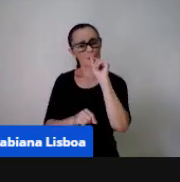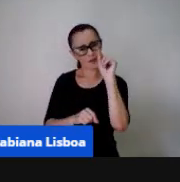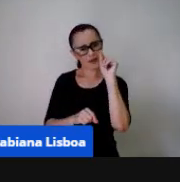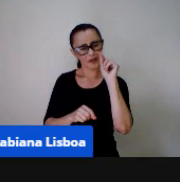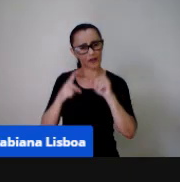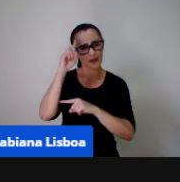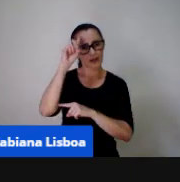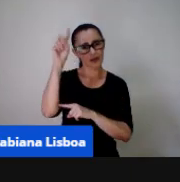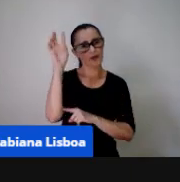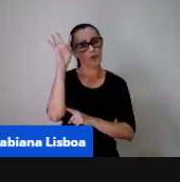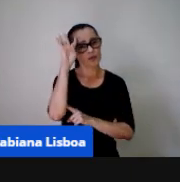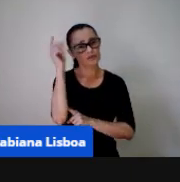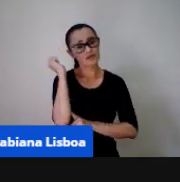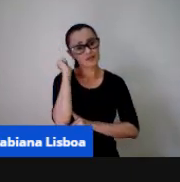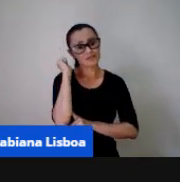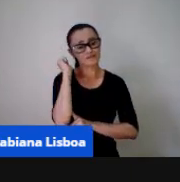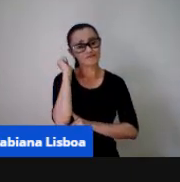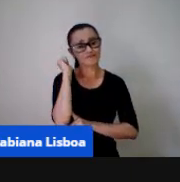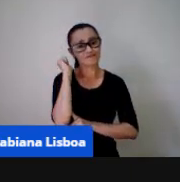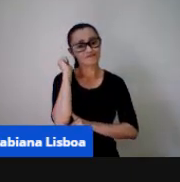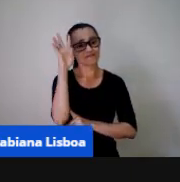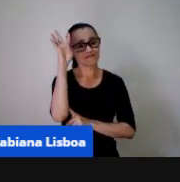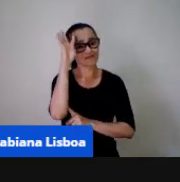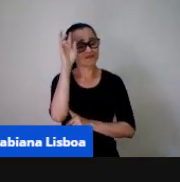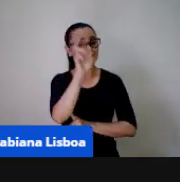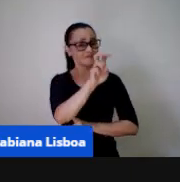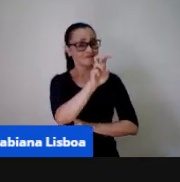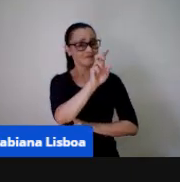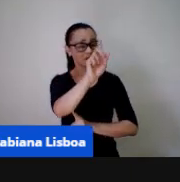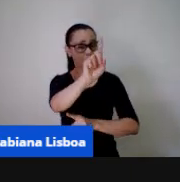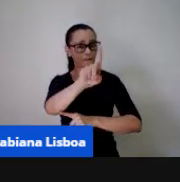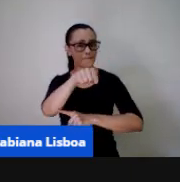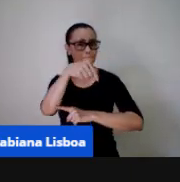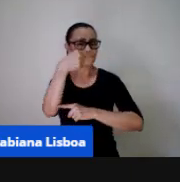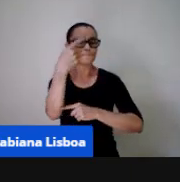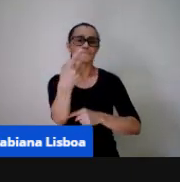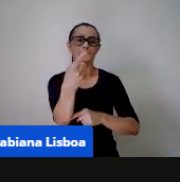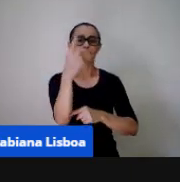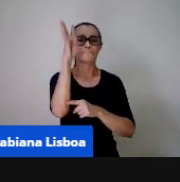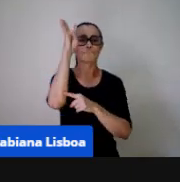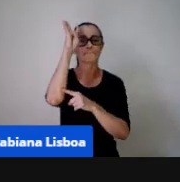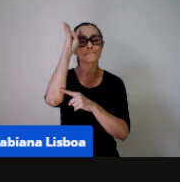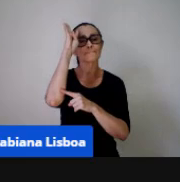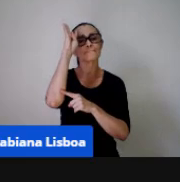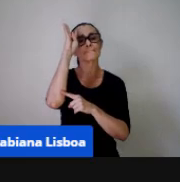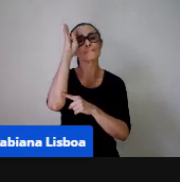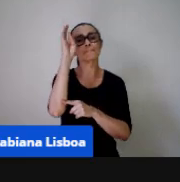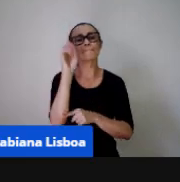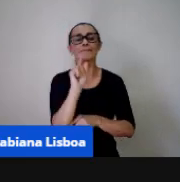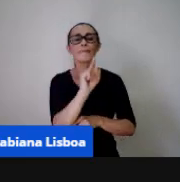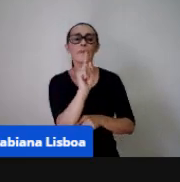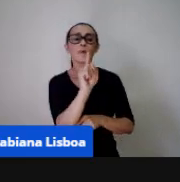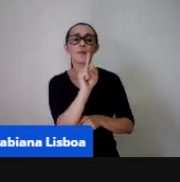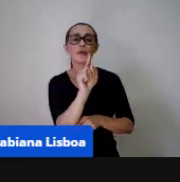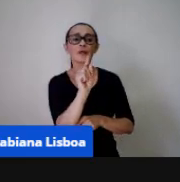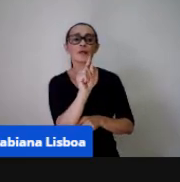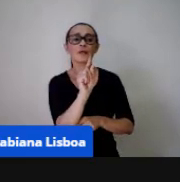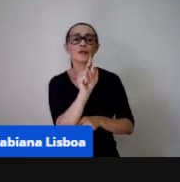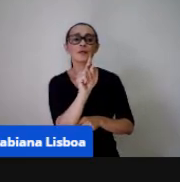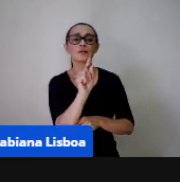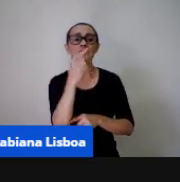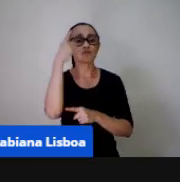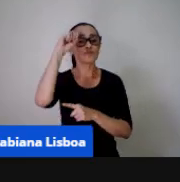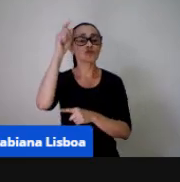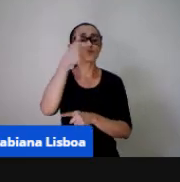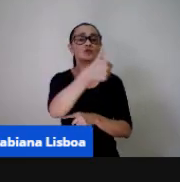quarta-feira é dia 5 a próxima quarta ainda será quarta-feira mas não será dia 5 será dia 12